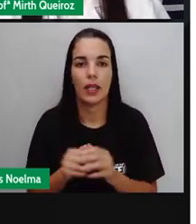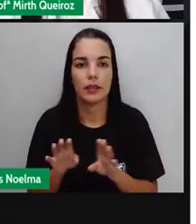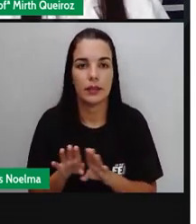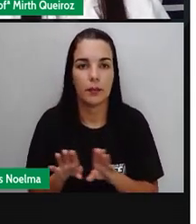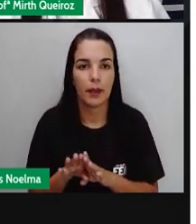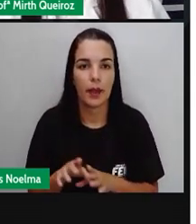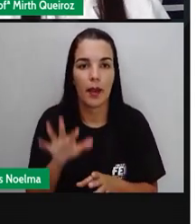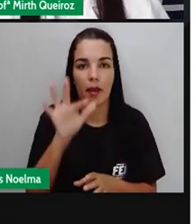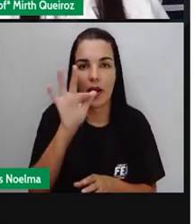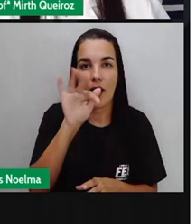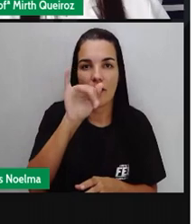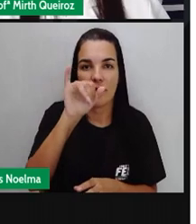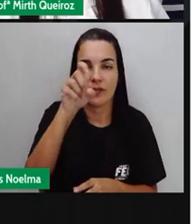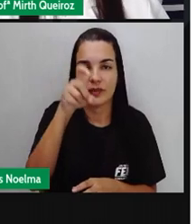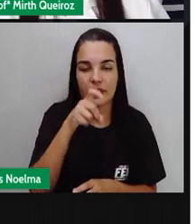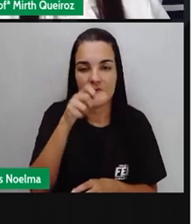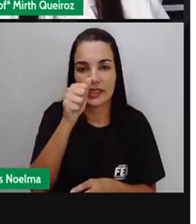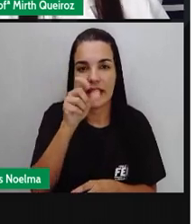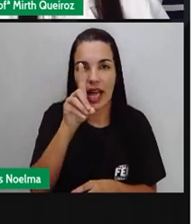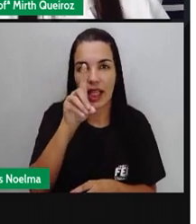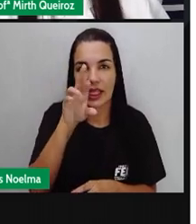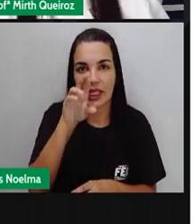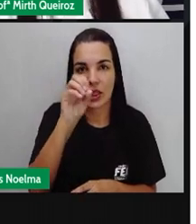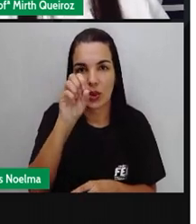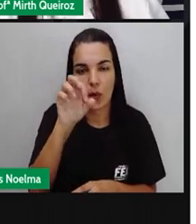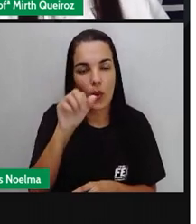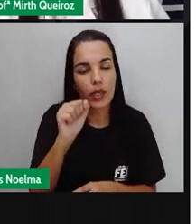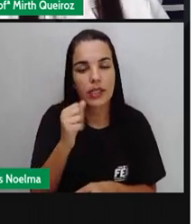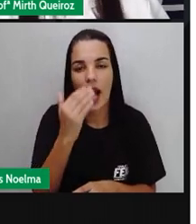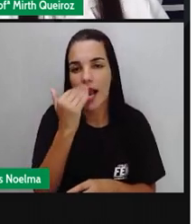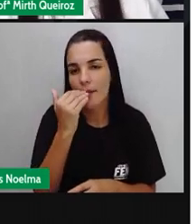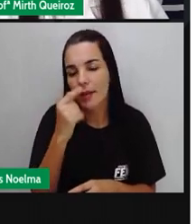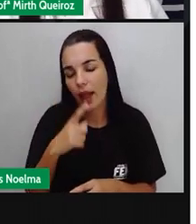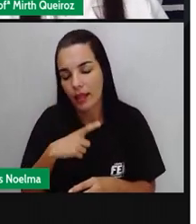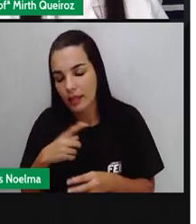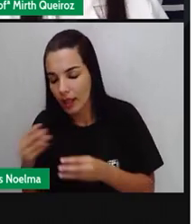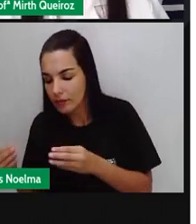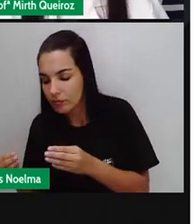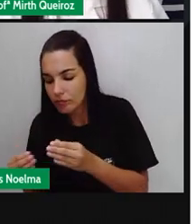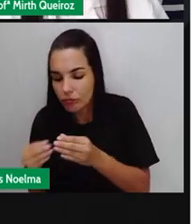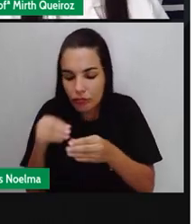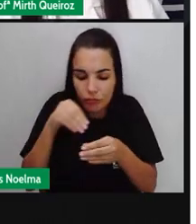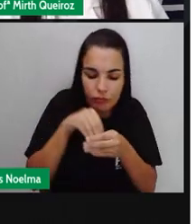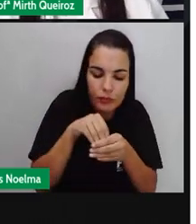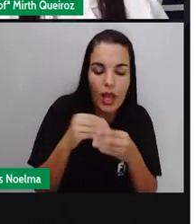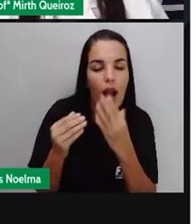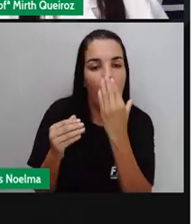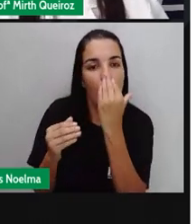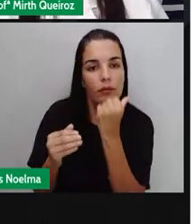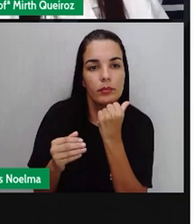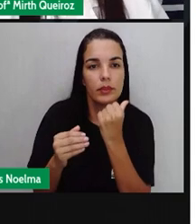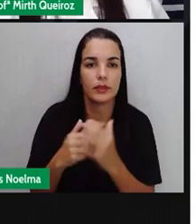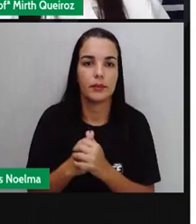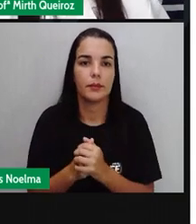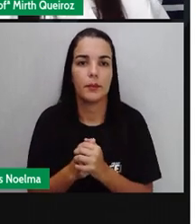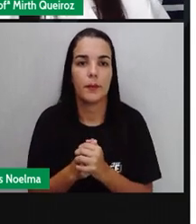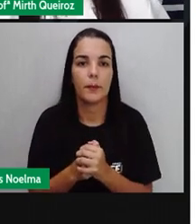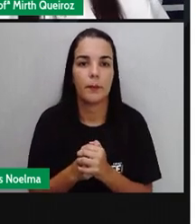E aí, essa planta, quando a gente se alimenta dessa planta, nós vamos obter aí o nitrogênio.